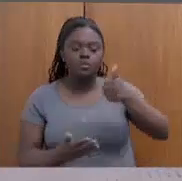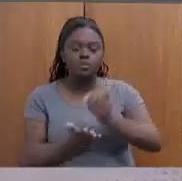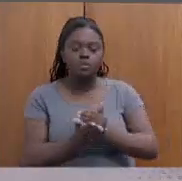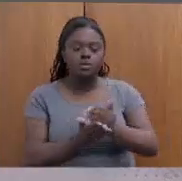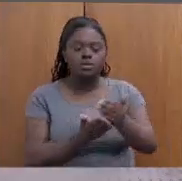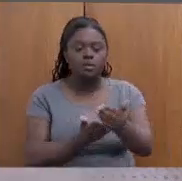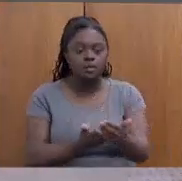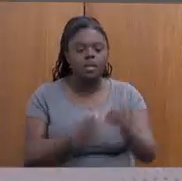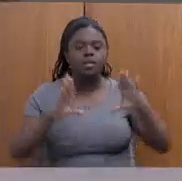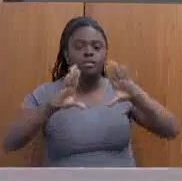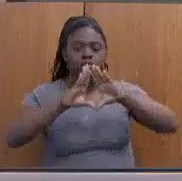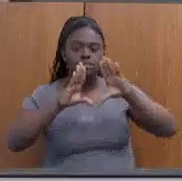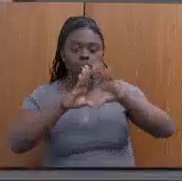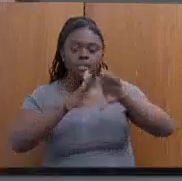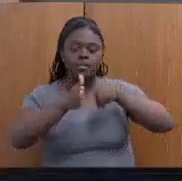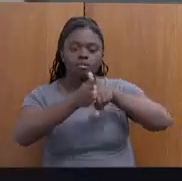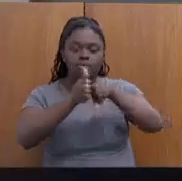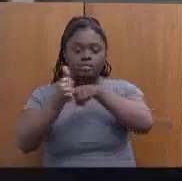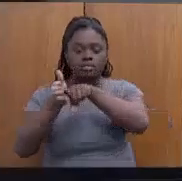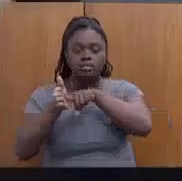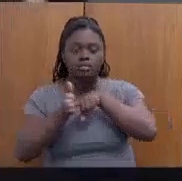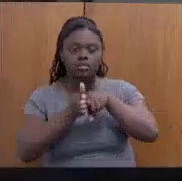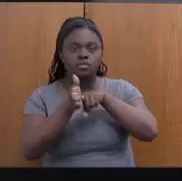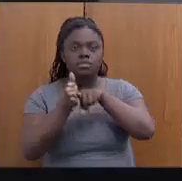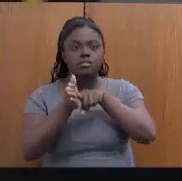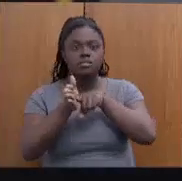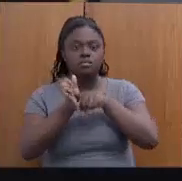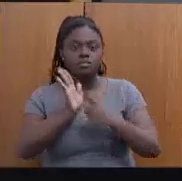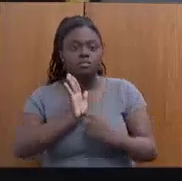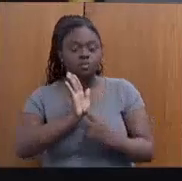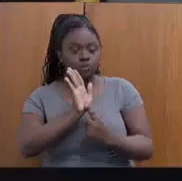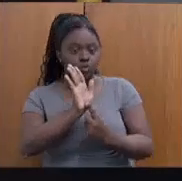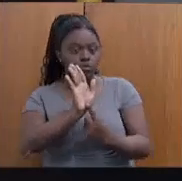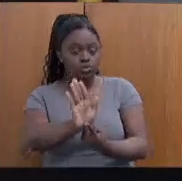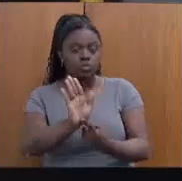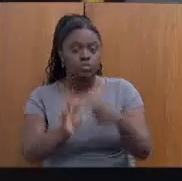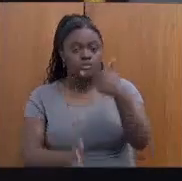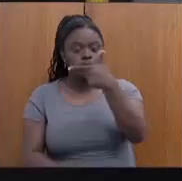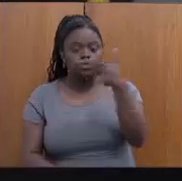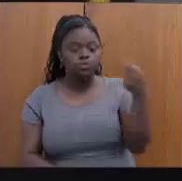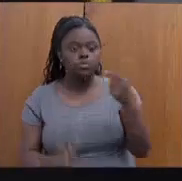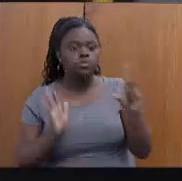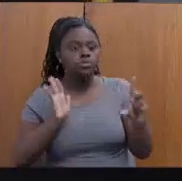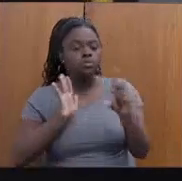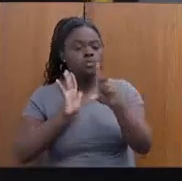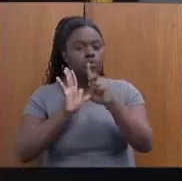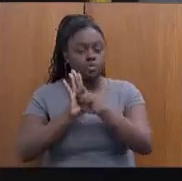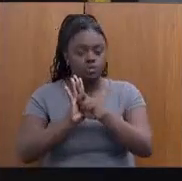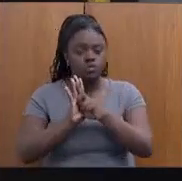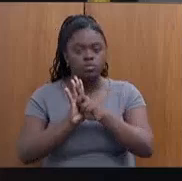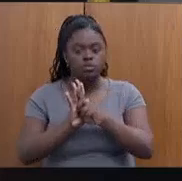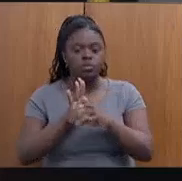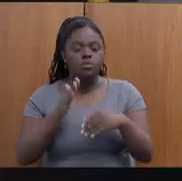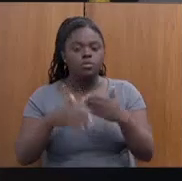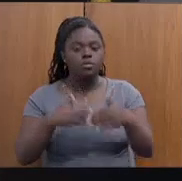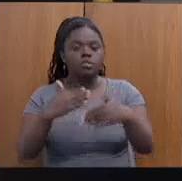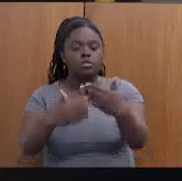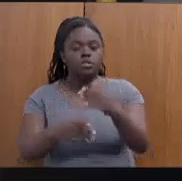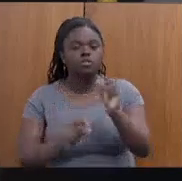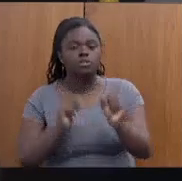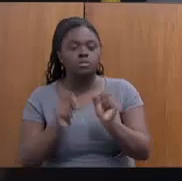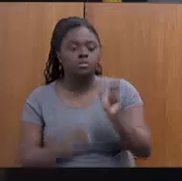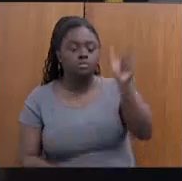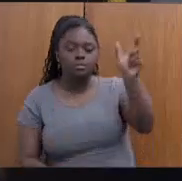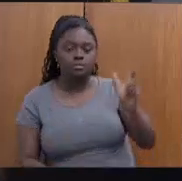Assembleia Fiscaliza, Prestação de Contas da 20ª Legislatura, processo no qual o dirigente de